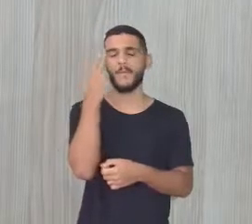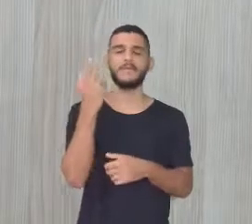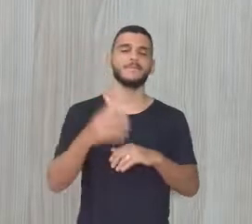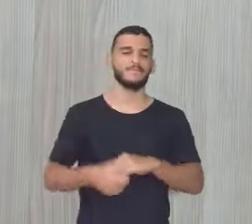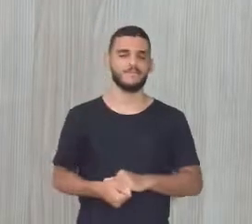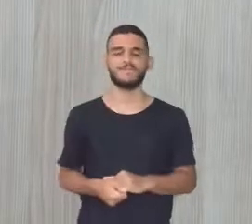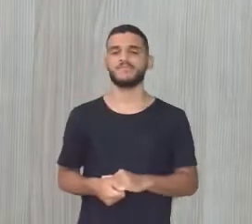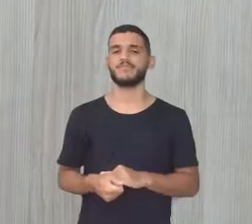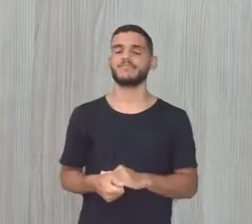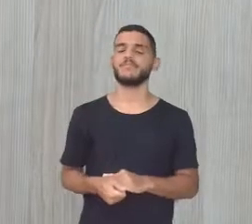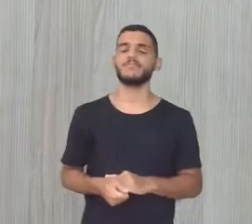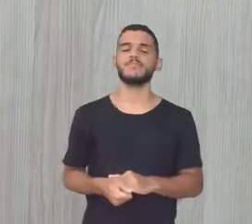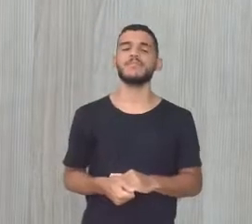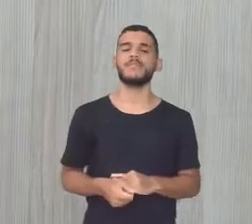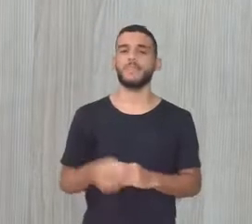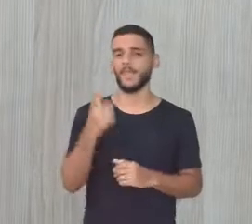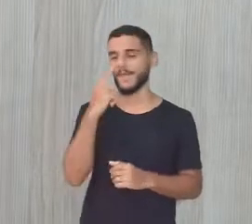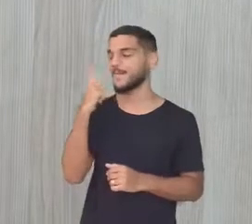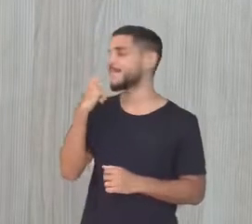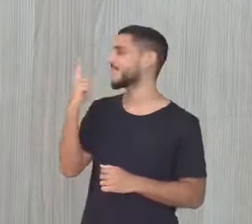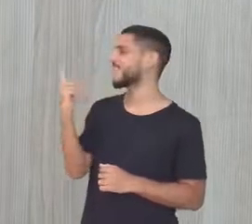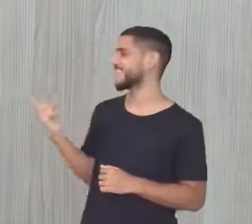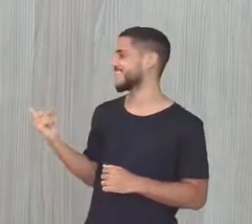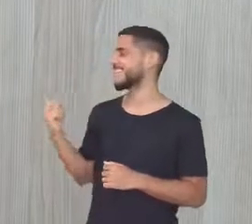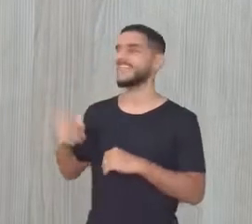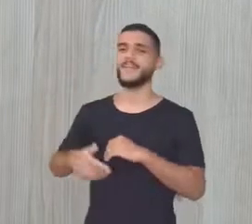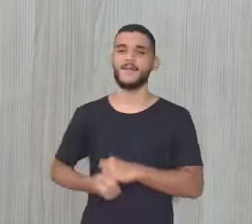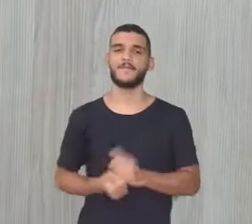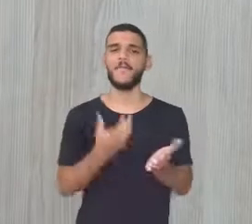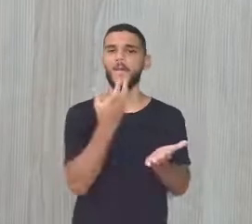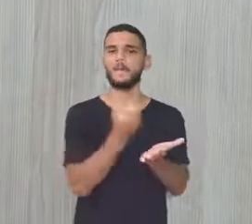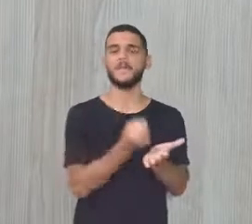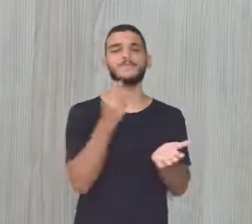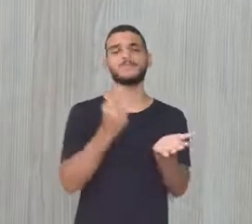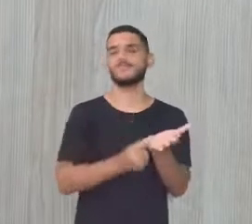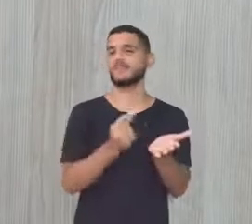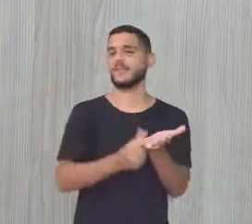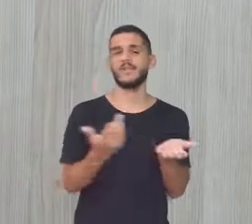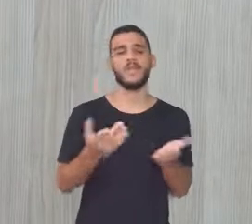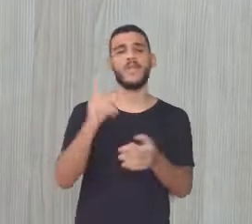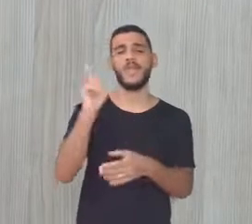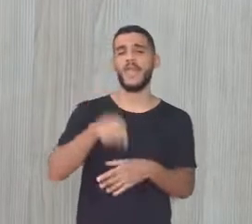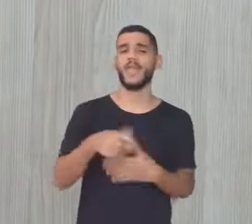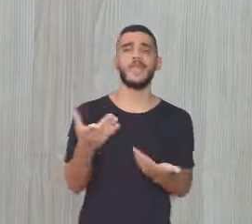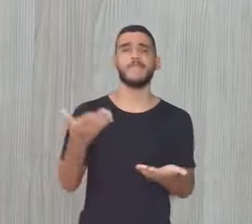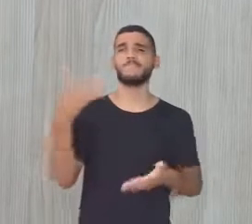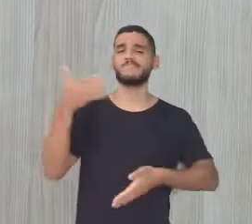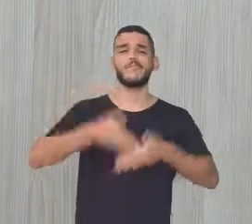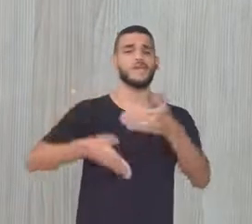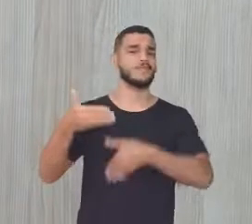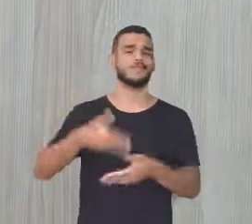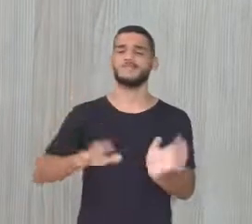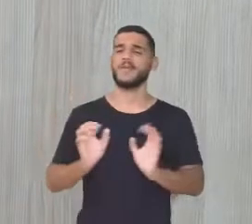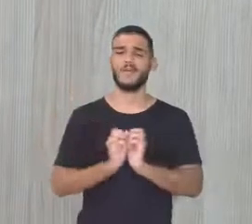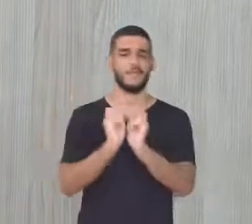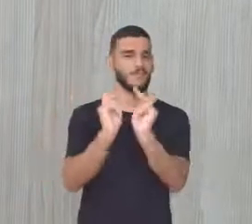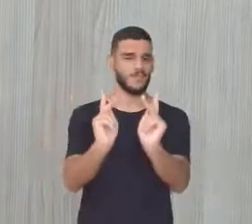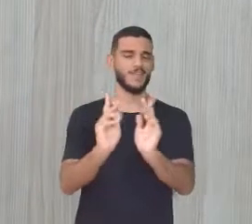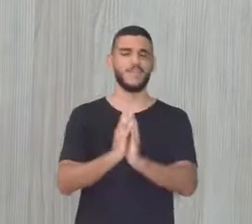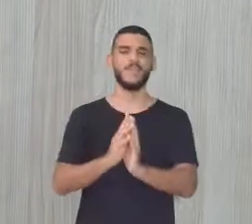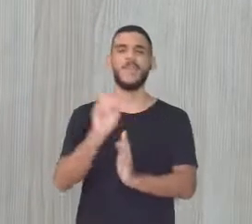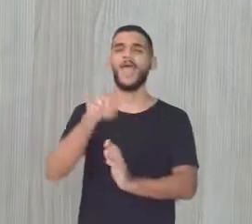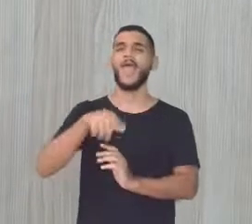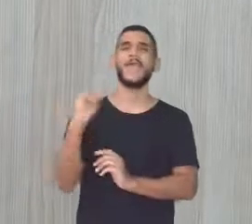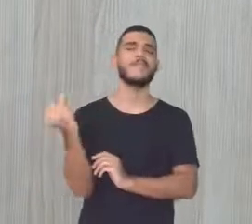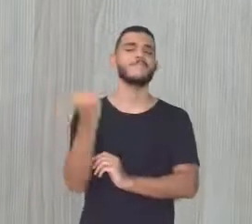Para esses QR Codes Baixar o aplicativo do Educa Recife E fazer a sua interação aqui Sua participação é